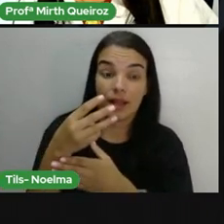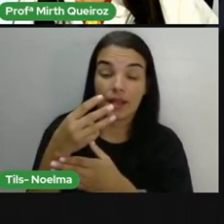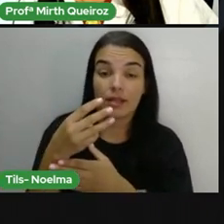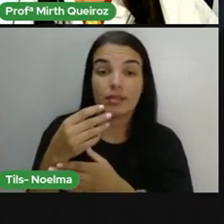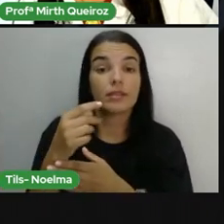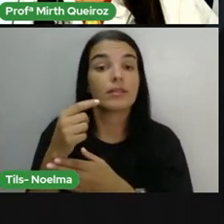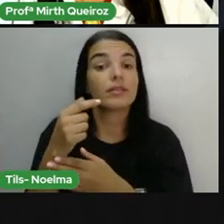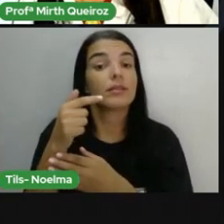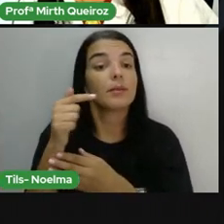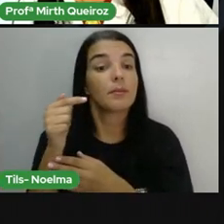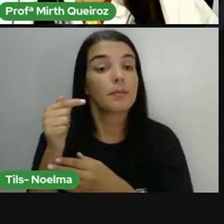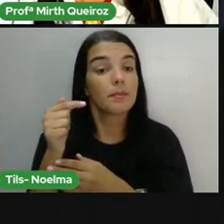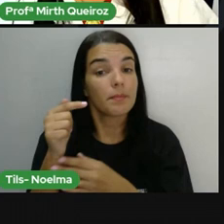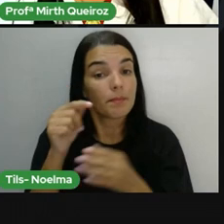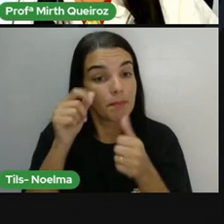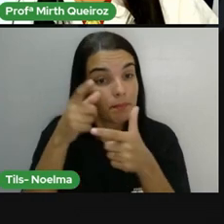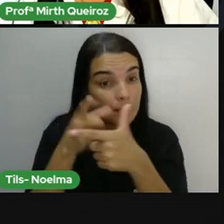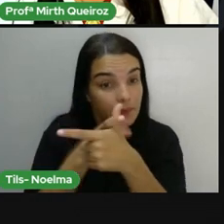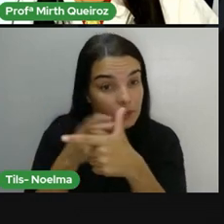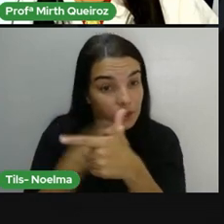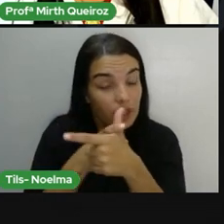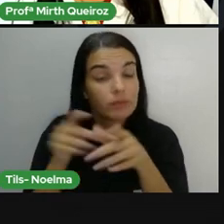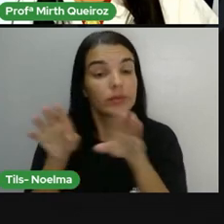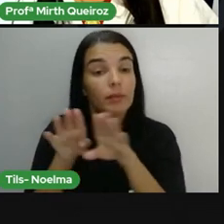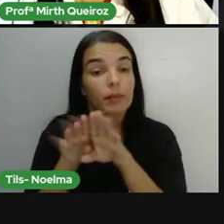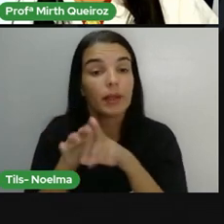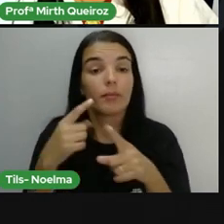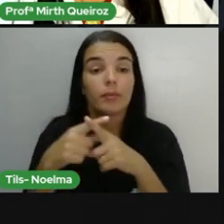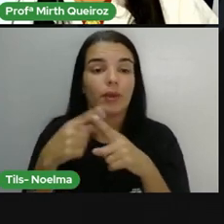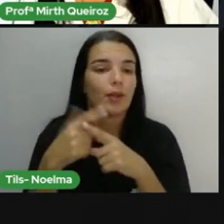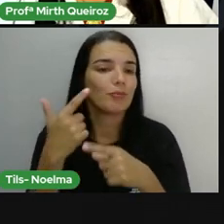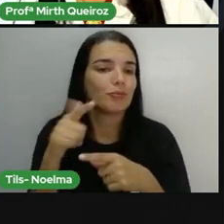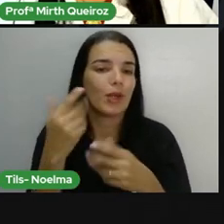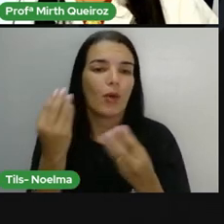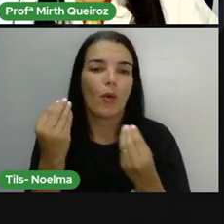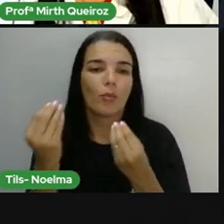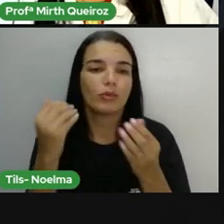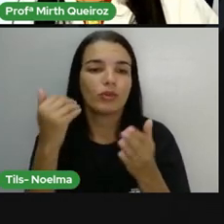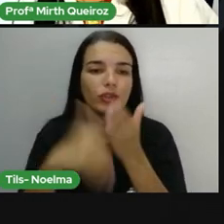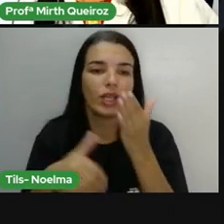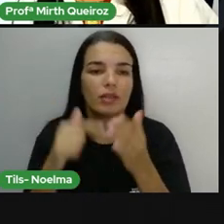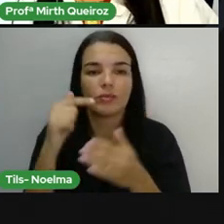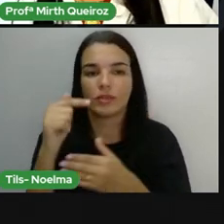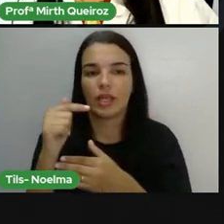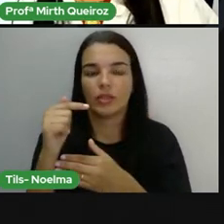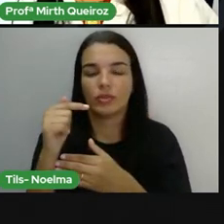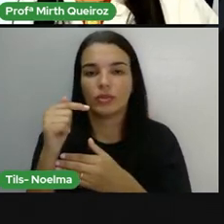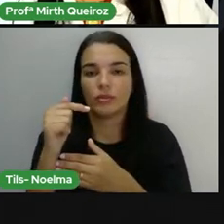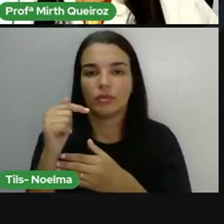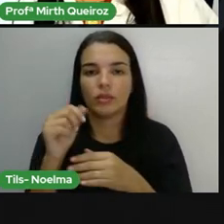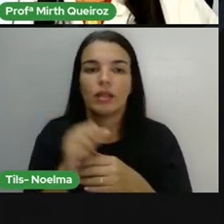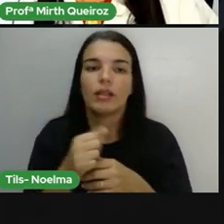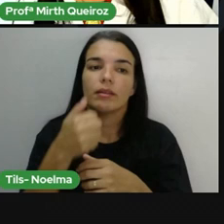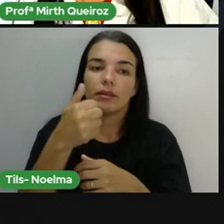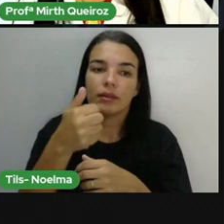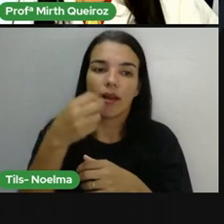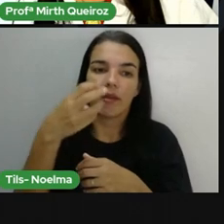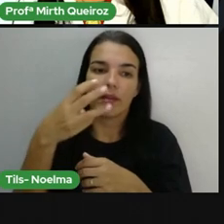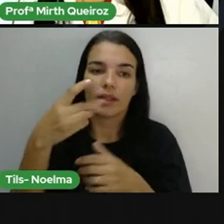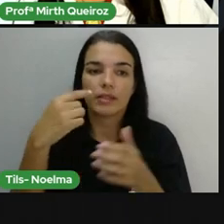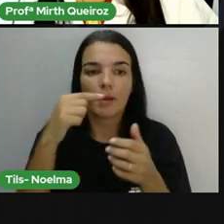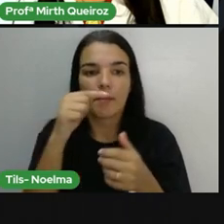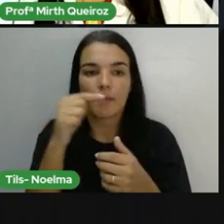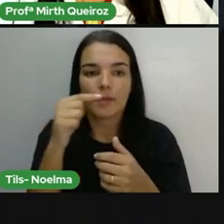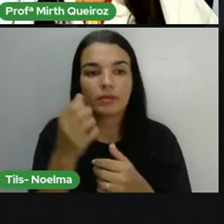7? Não. A gente pega emprestado. aí, no lugar do 2, vai ficar 1. 13 menos 7,